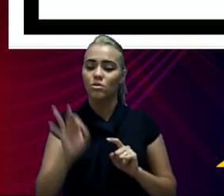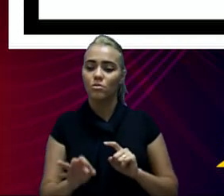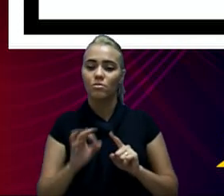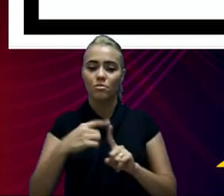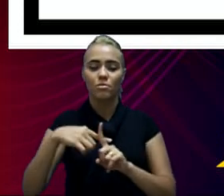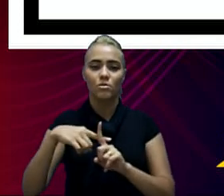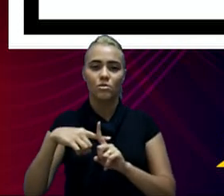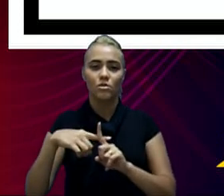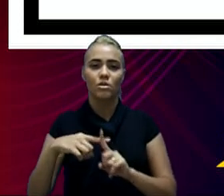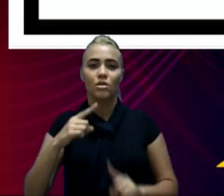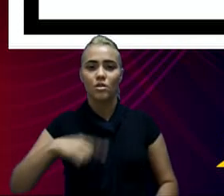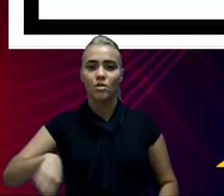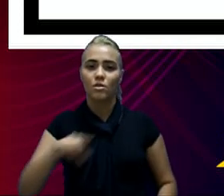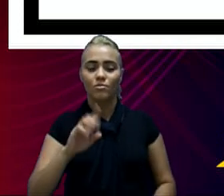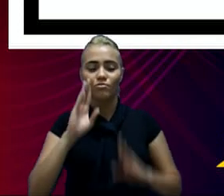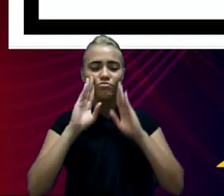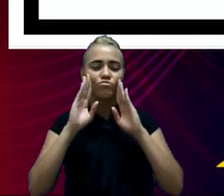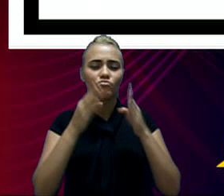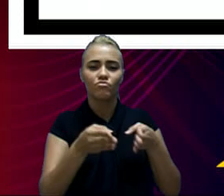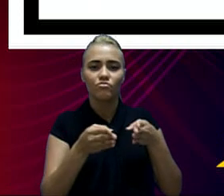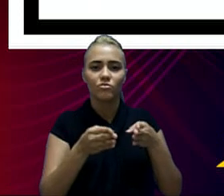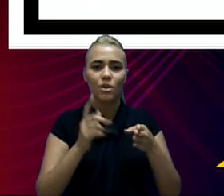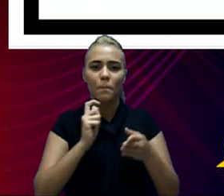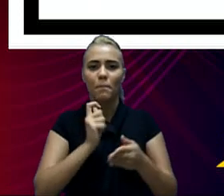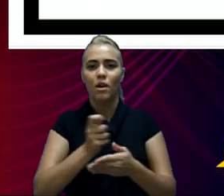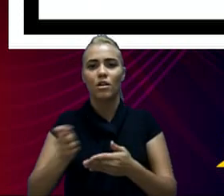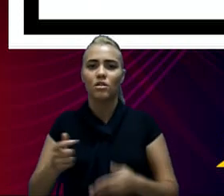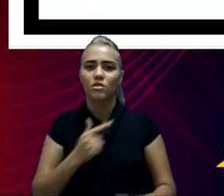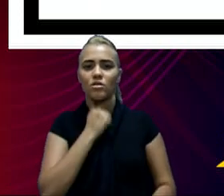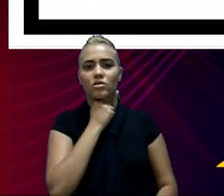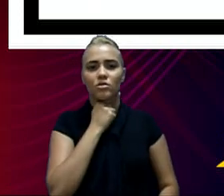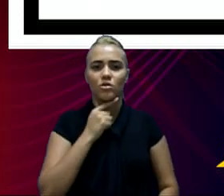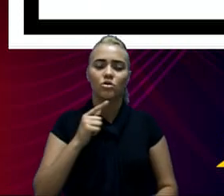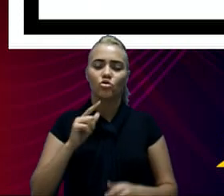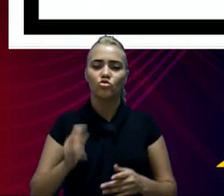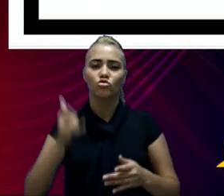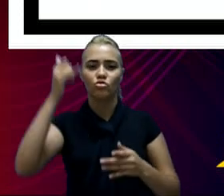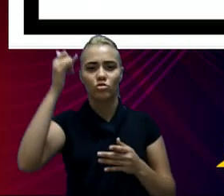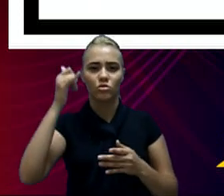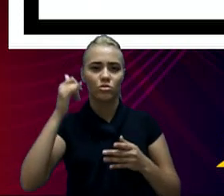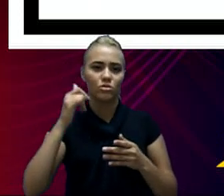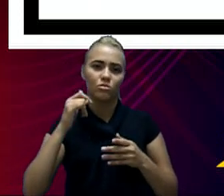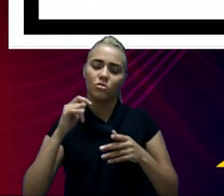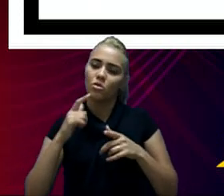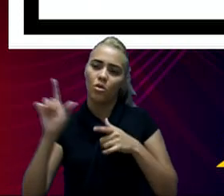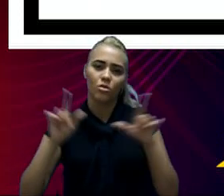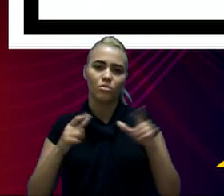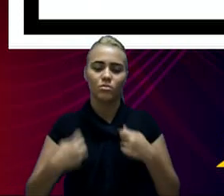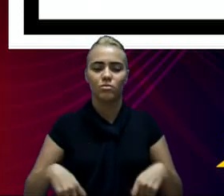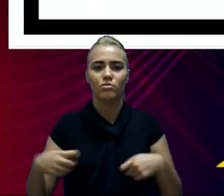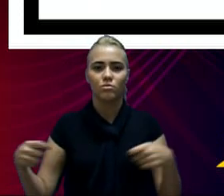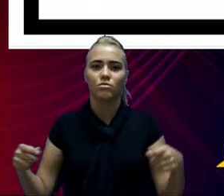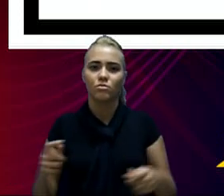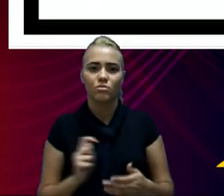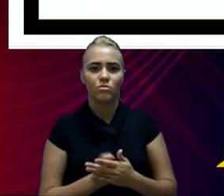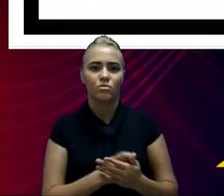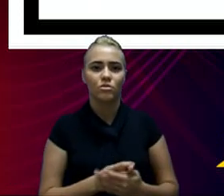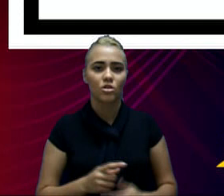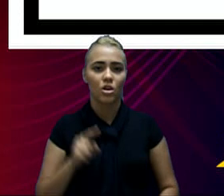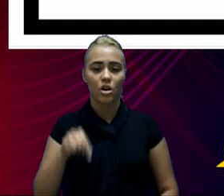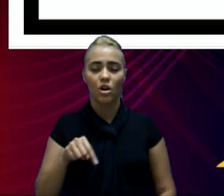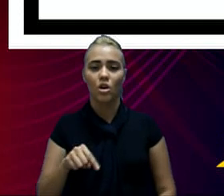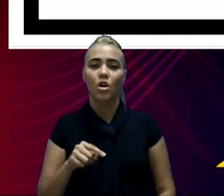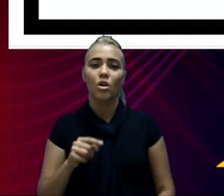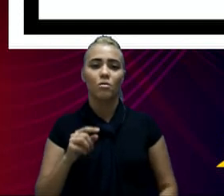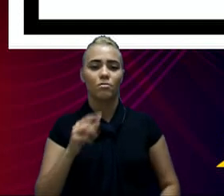para destinar ao pagamento da dívida, juros e encargos. O município praticou apenas 1